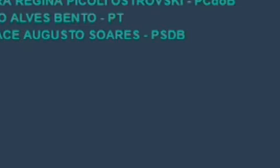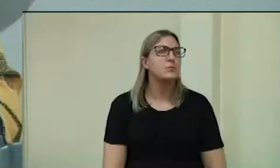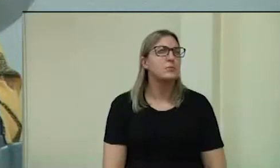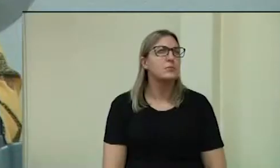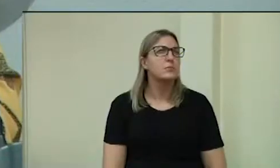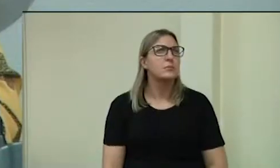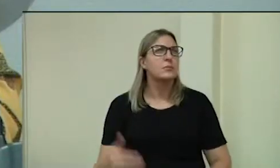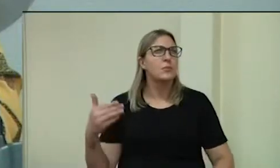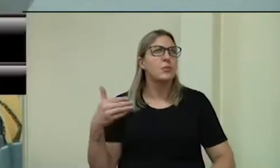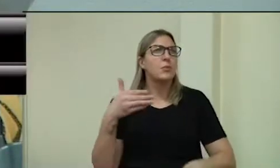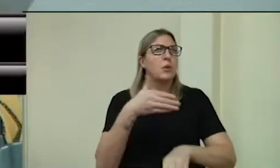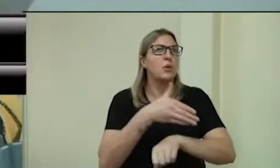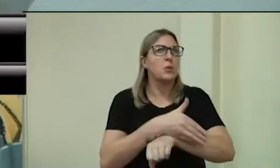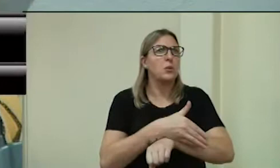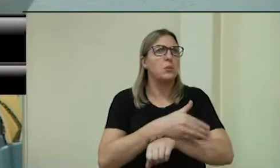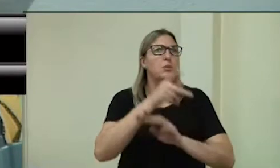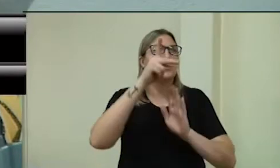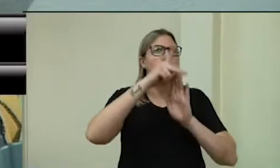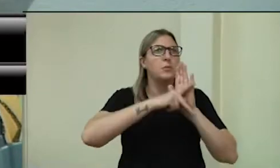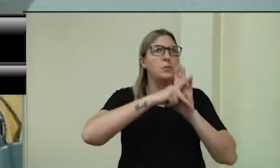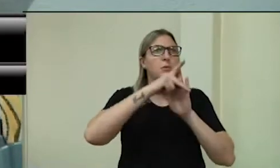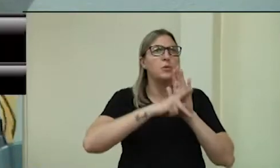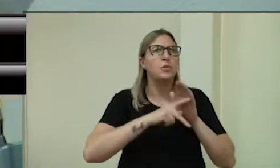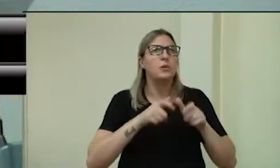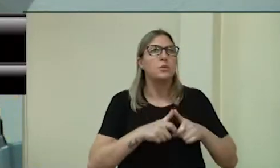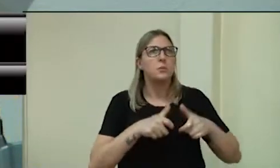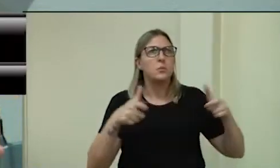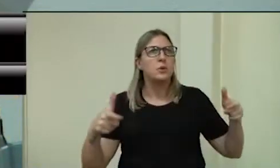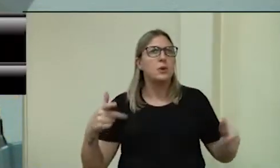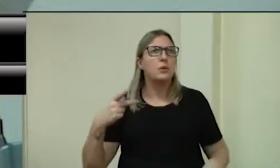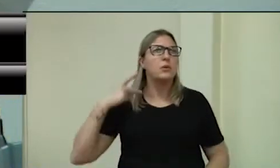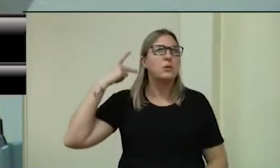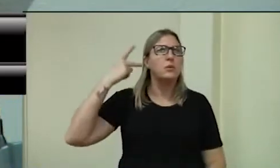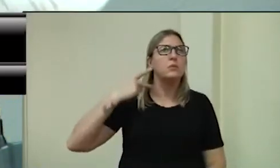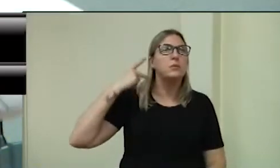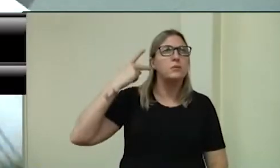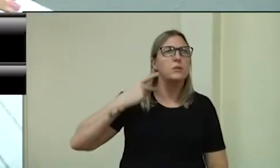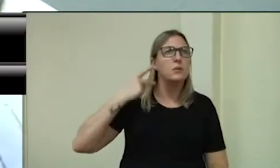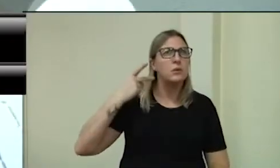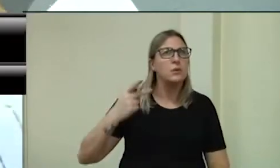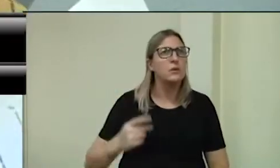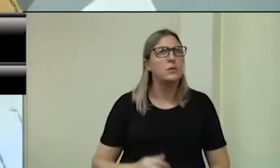Aprovado o projeto do Executivo pela maioria dos senhores vereadores.